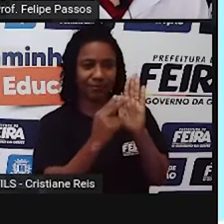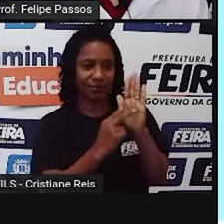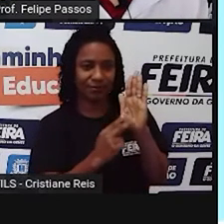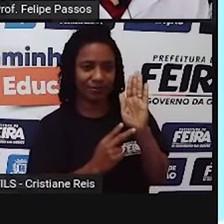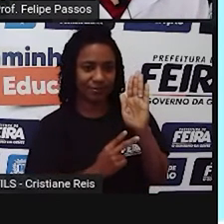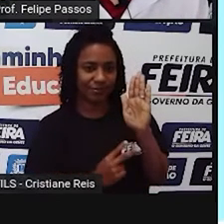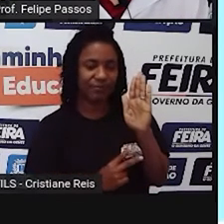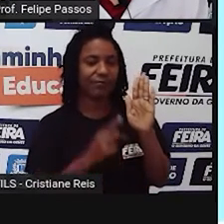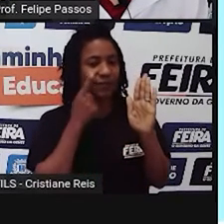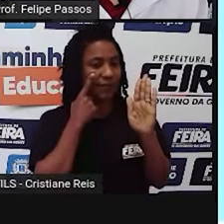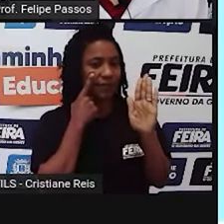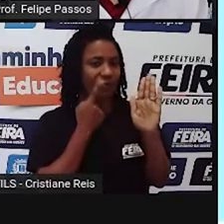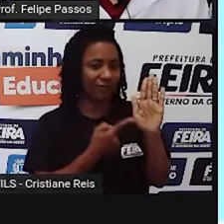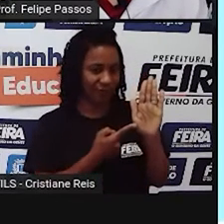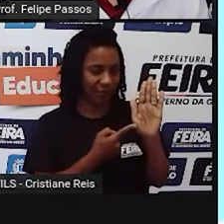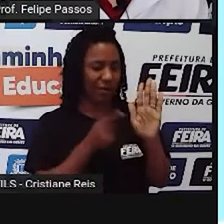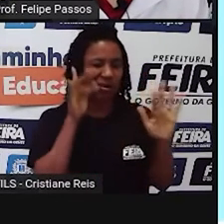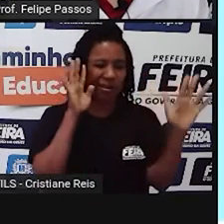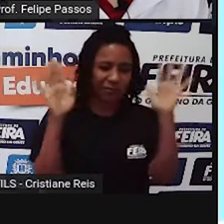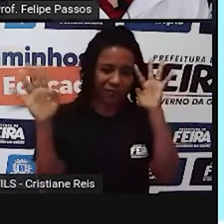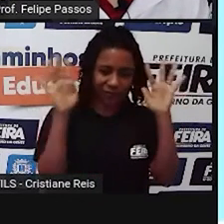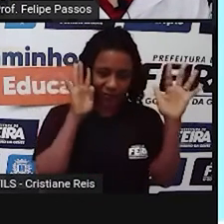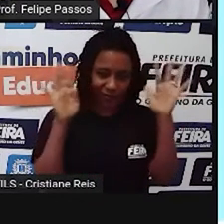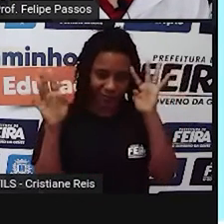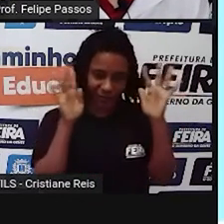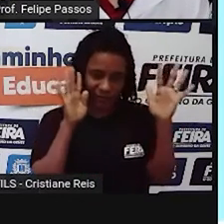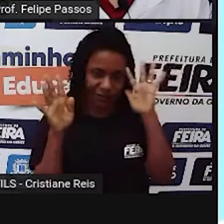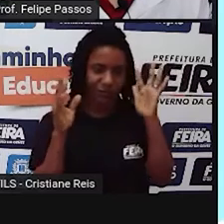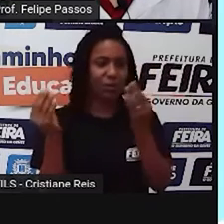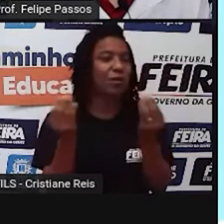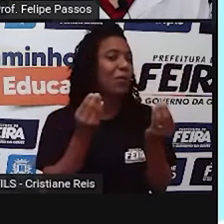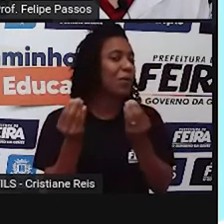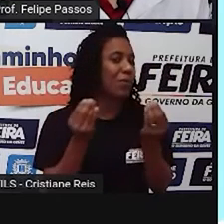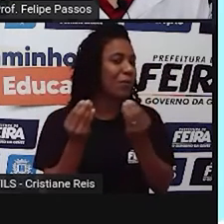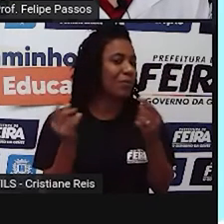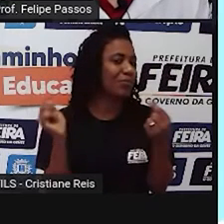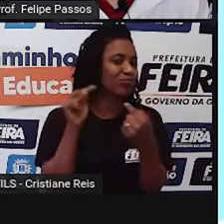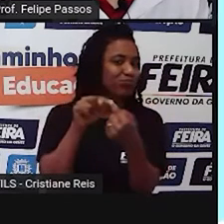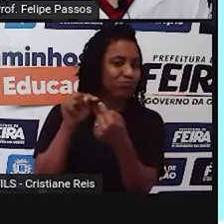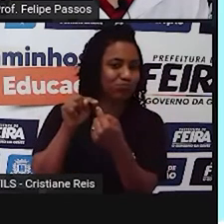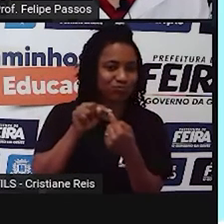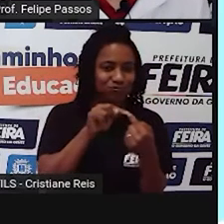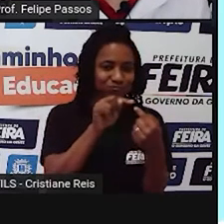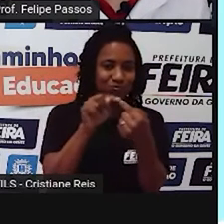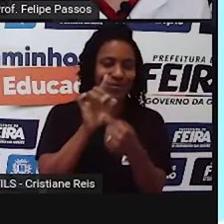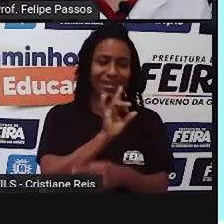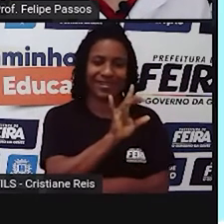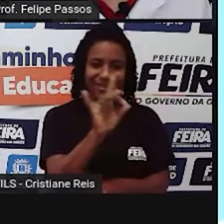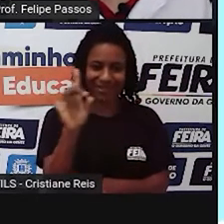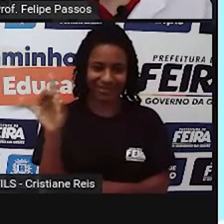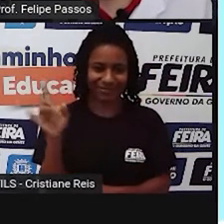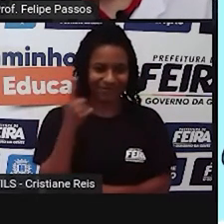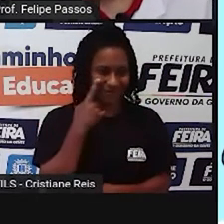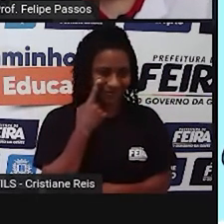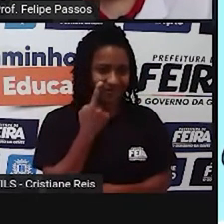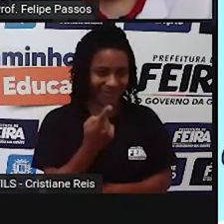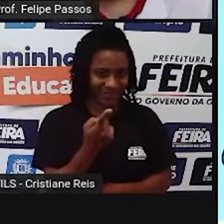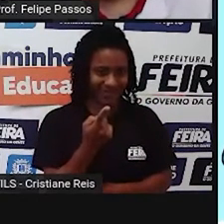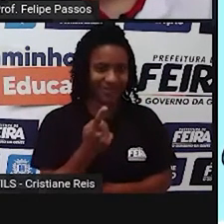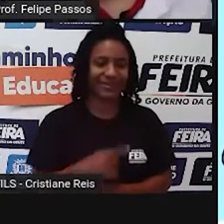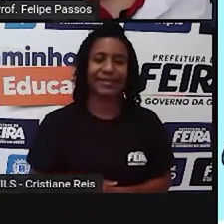discutir, né? Refletir sobre como isso se aplica no nosso dia a dia, ok? Então,